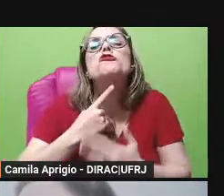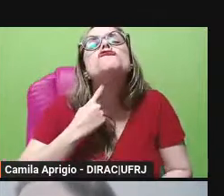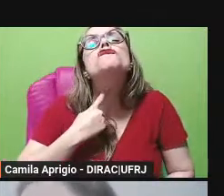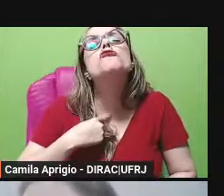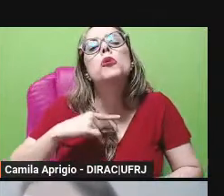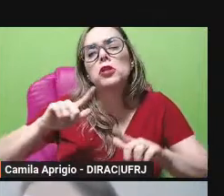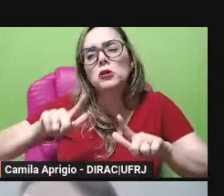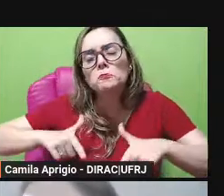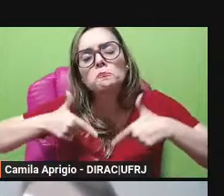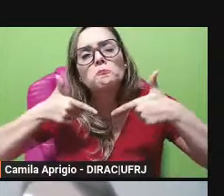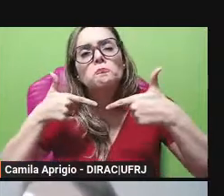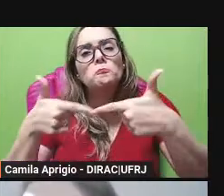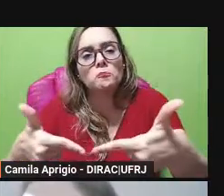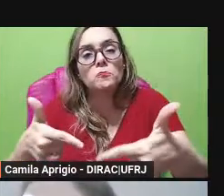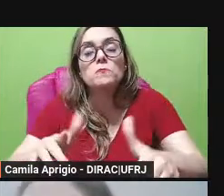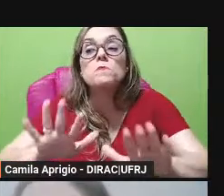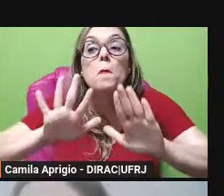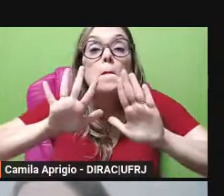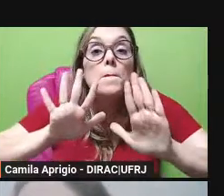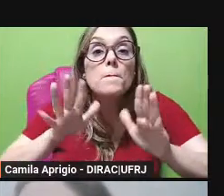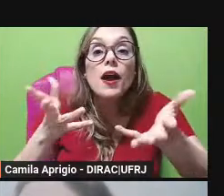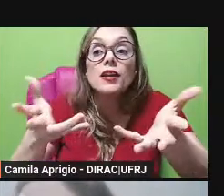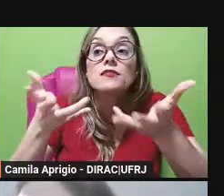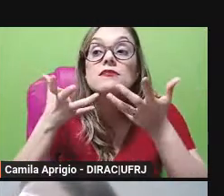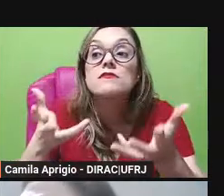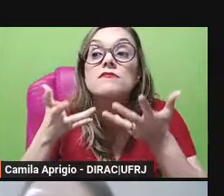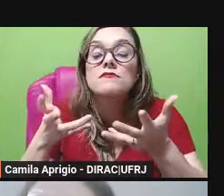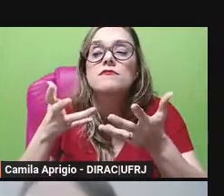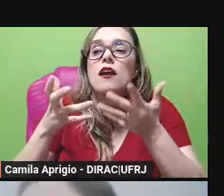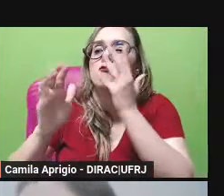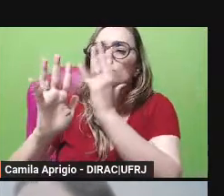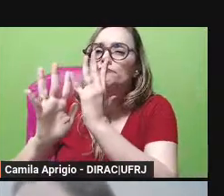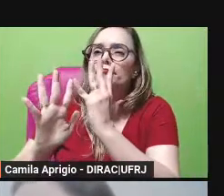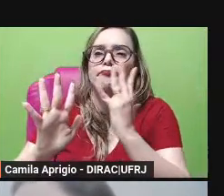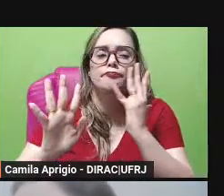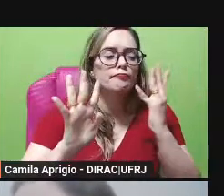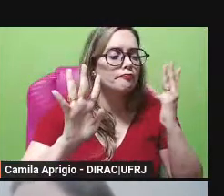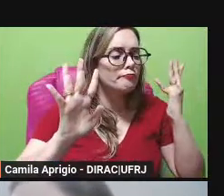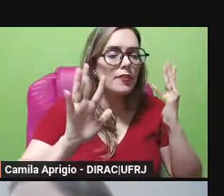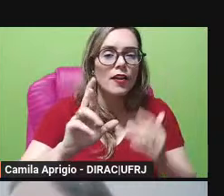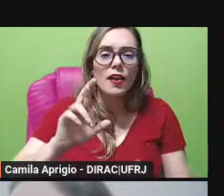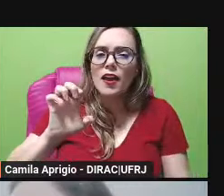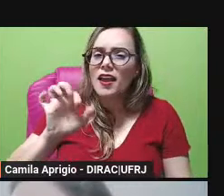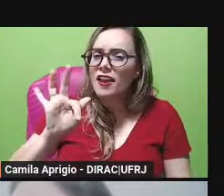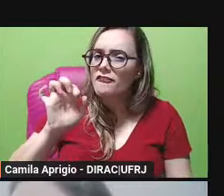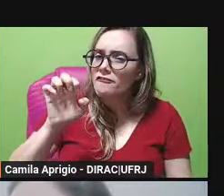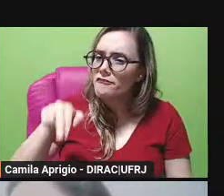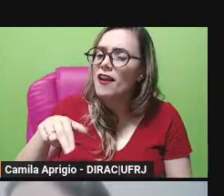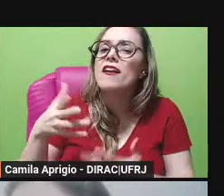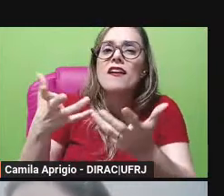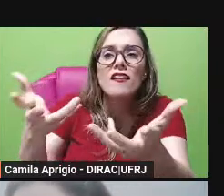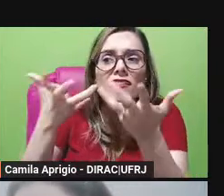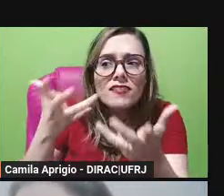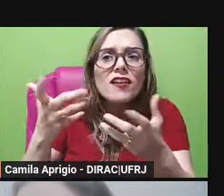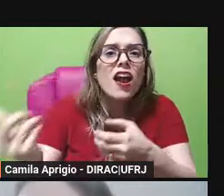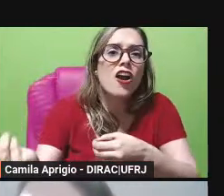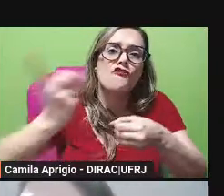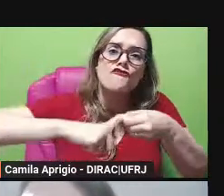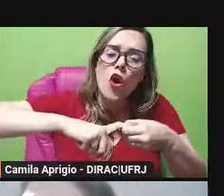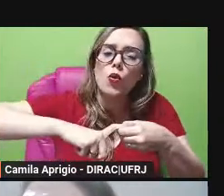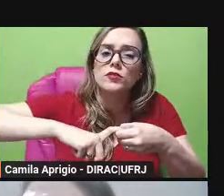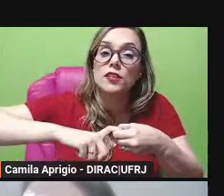reféns agindo de acordo com a lei sagrada ou não os entreguem agindo da maneira contrária